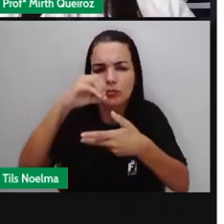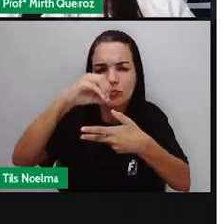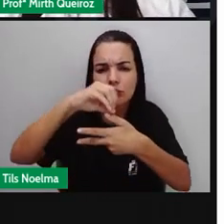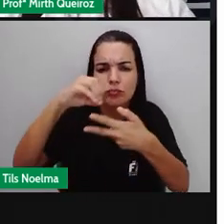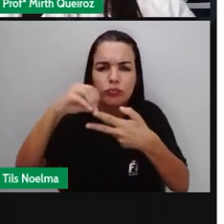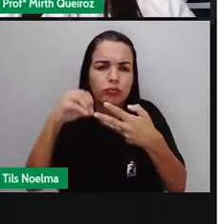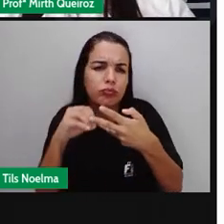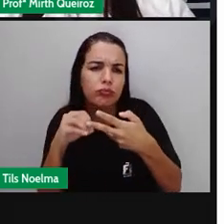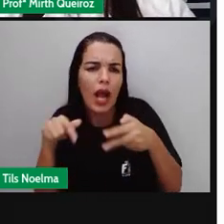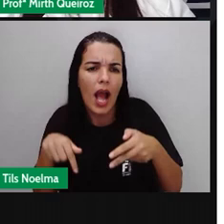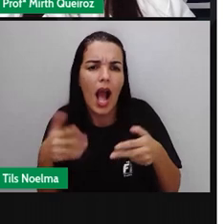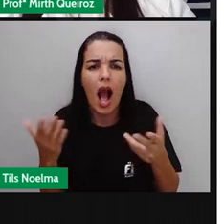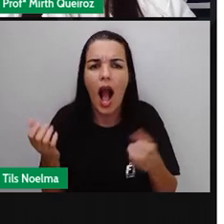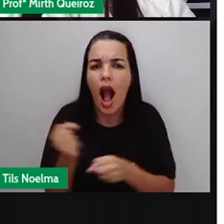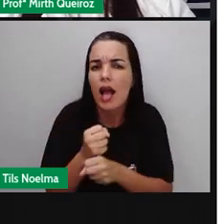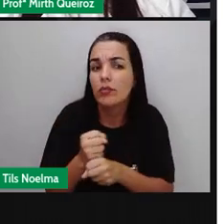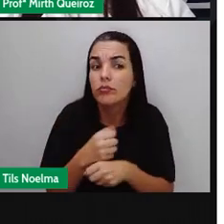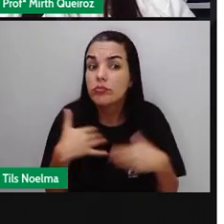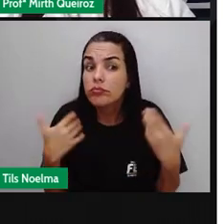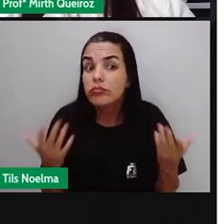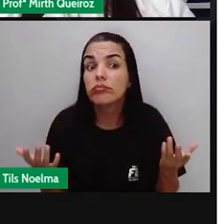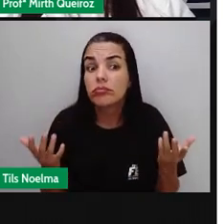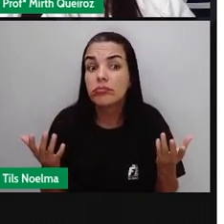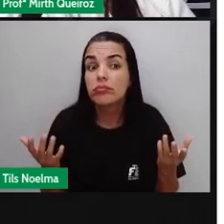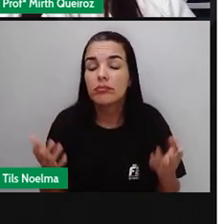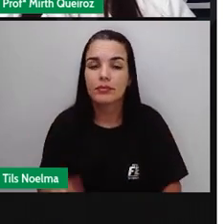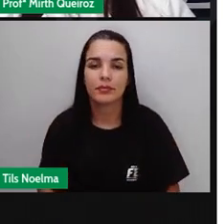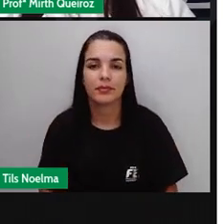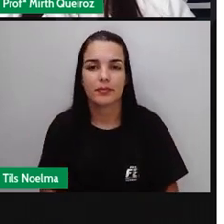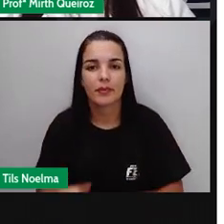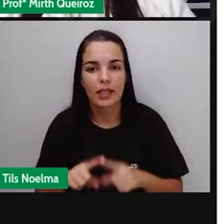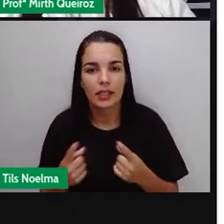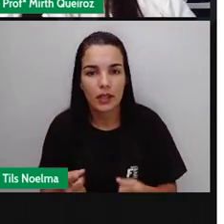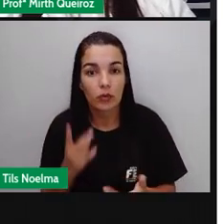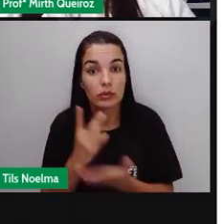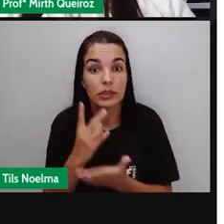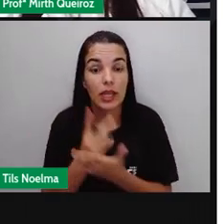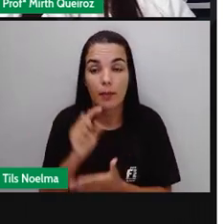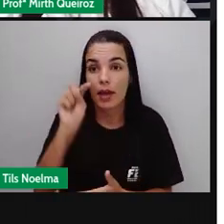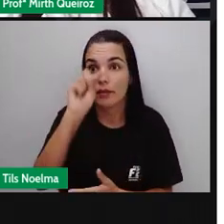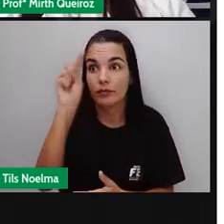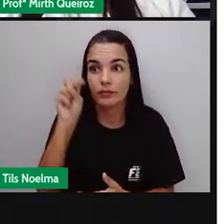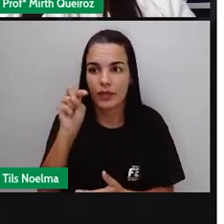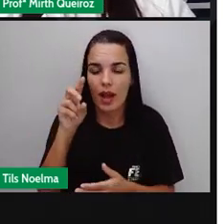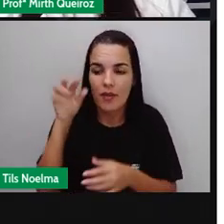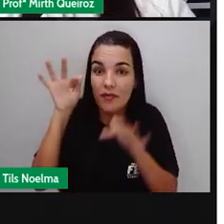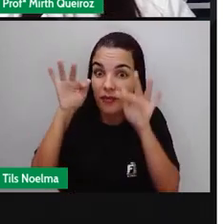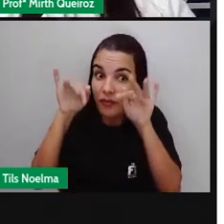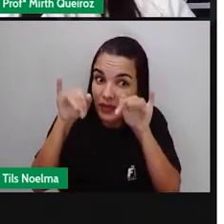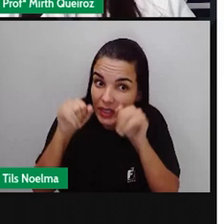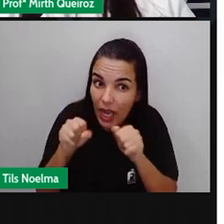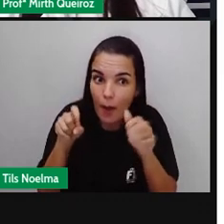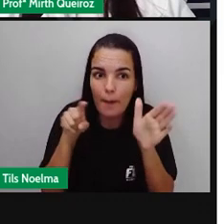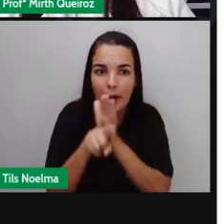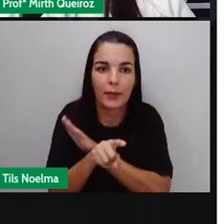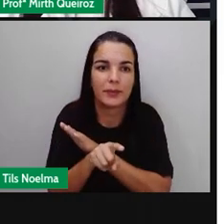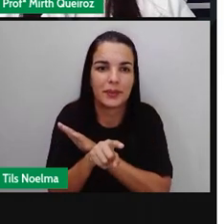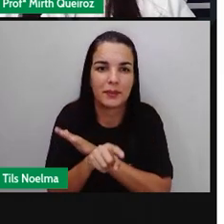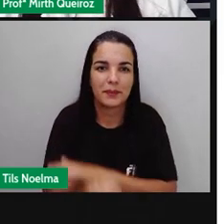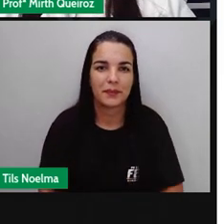ponto de interrogação. Eles vêm no final das perguntas, certo?